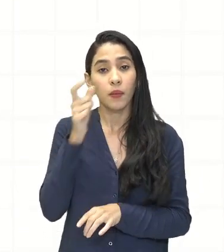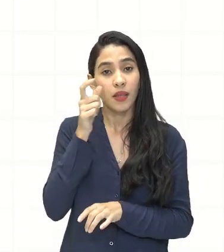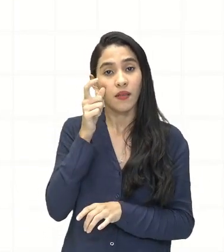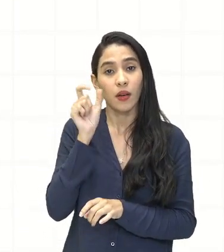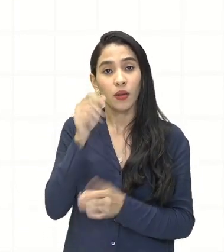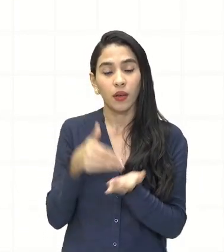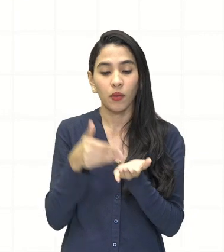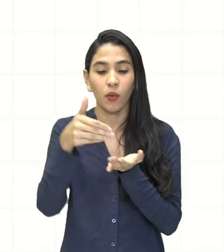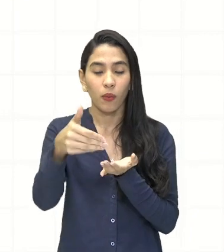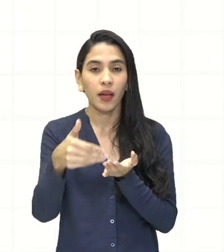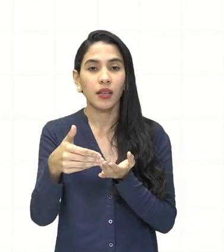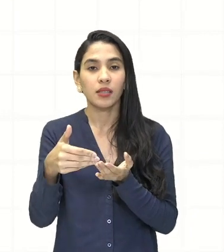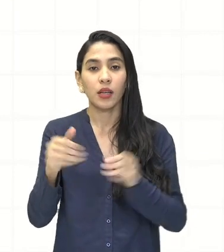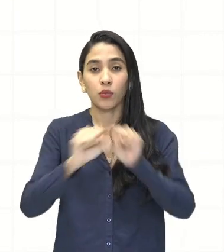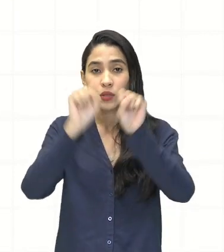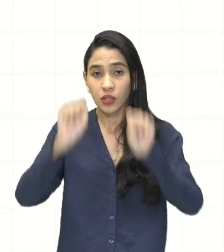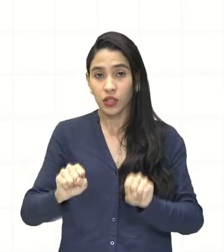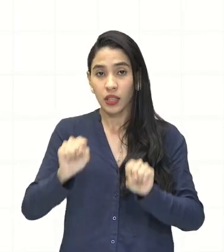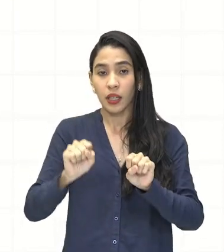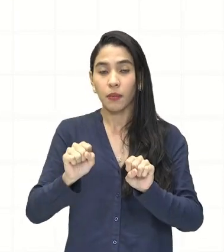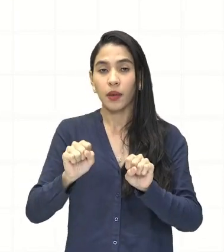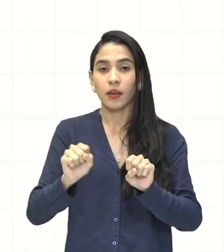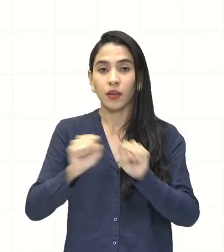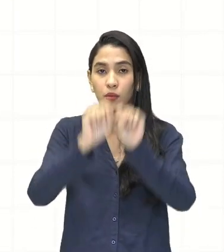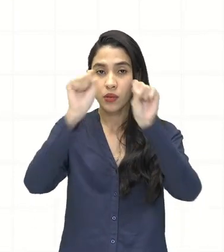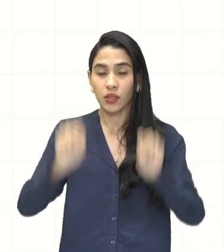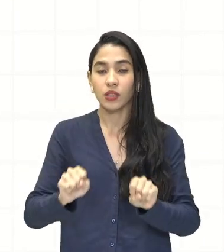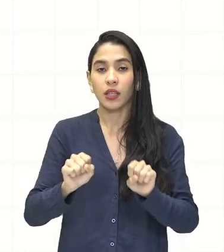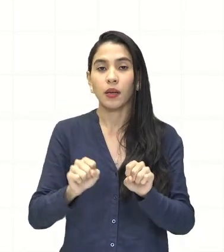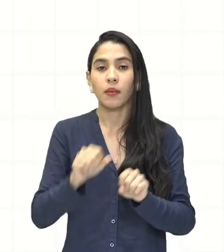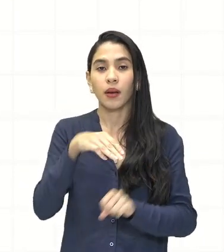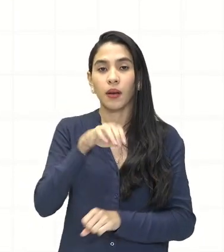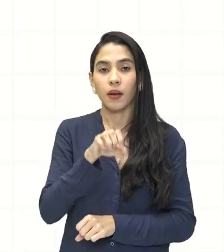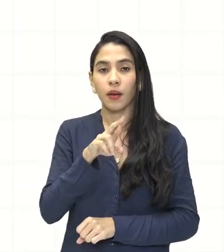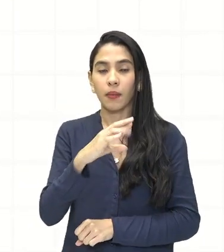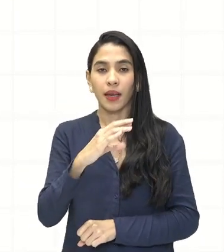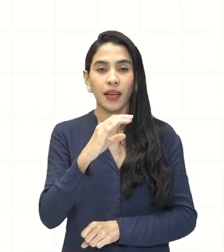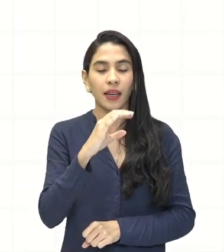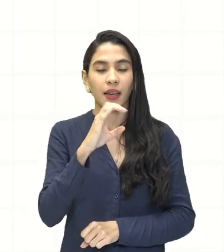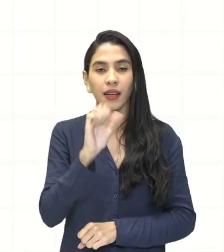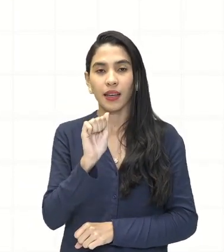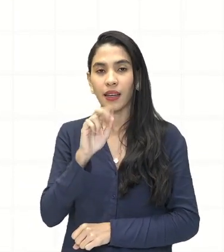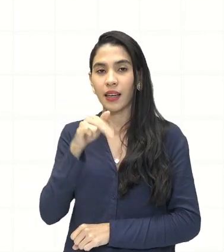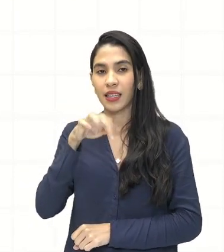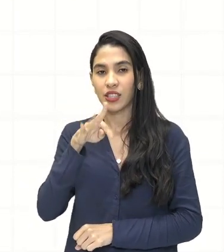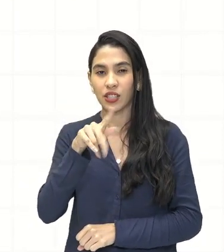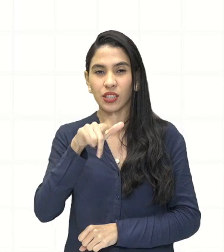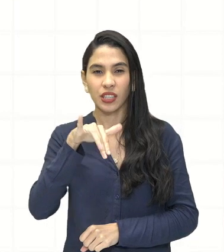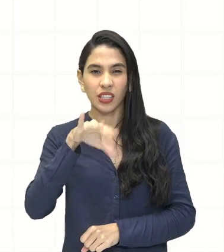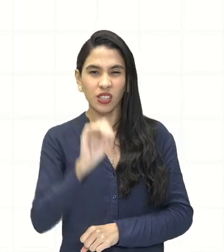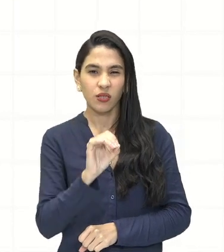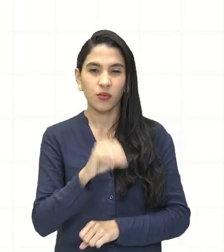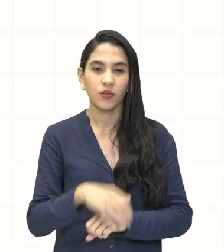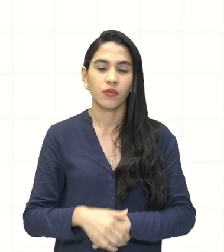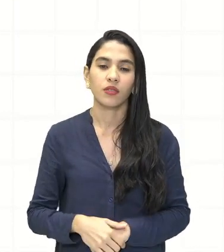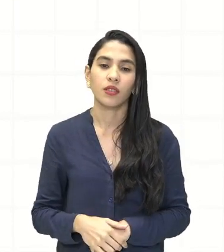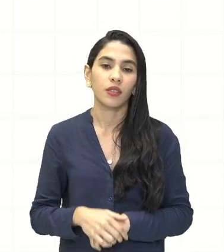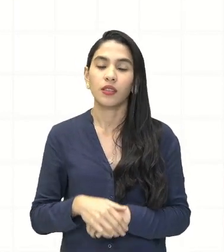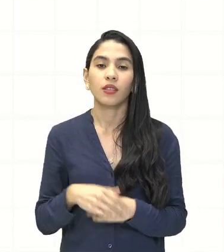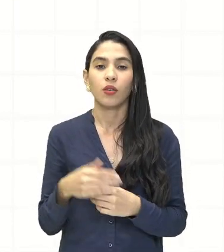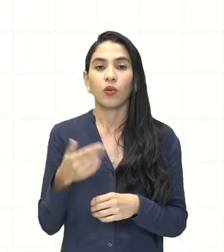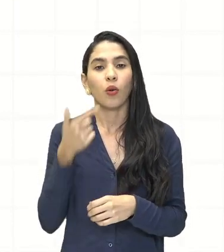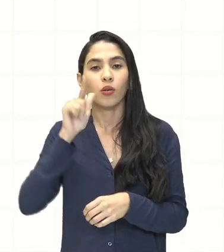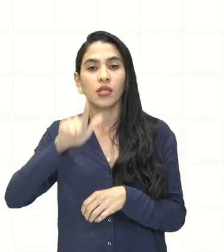início do mercantilismo, que vai surgir nesse contexto aí do final do feudalismo, para desenvolver as